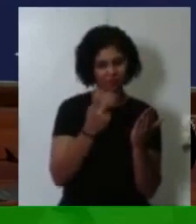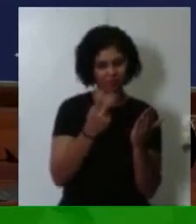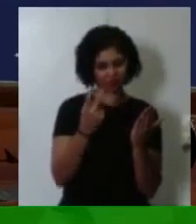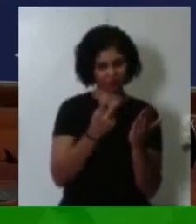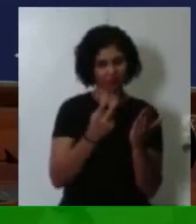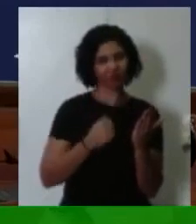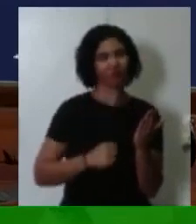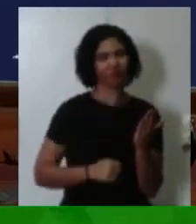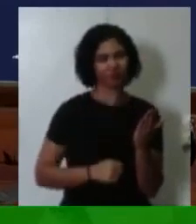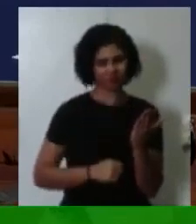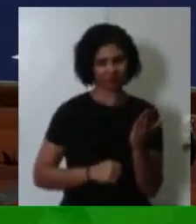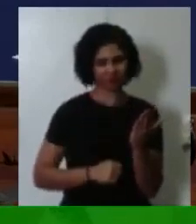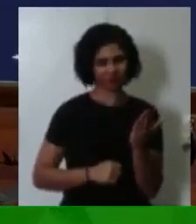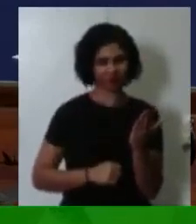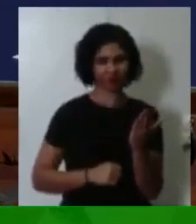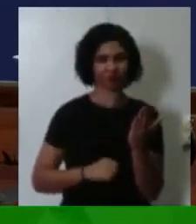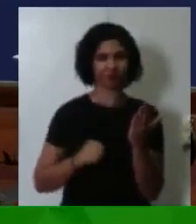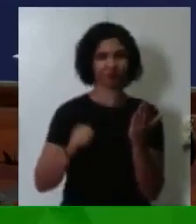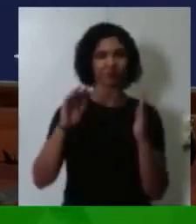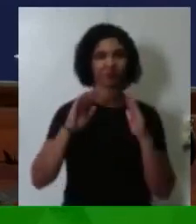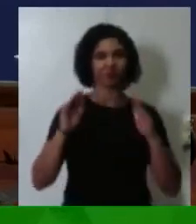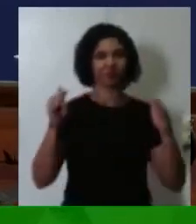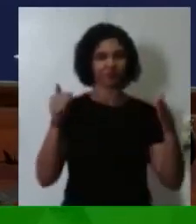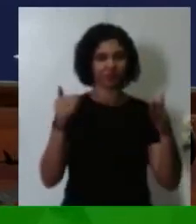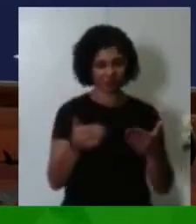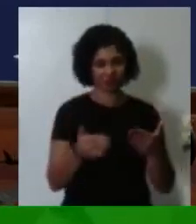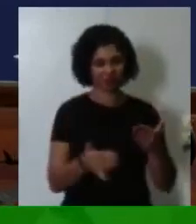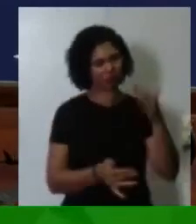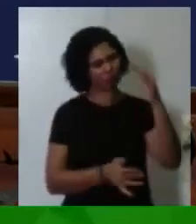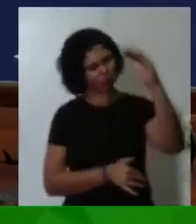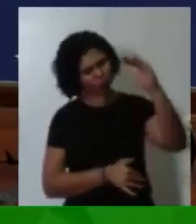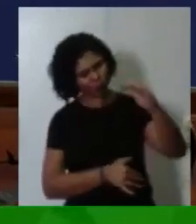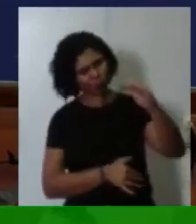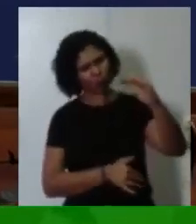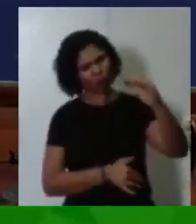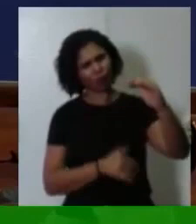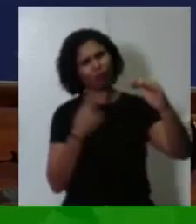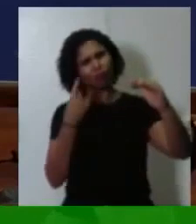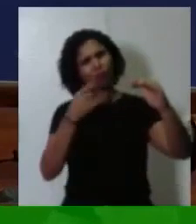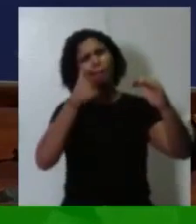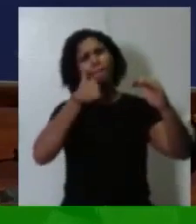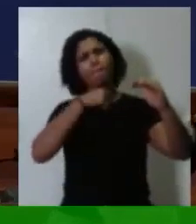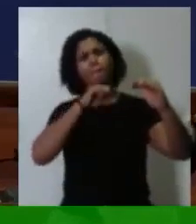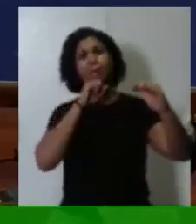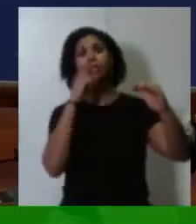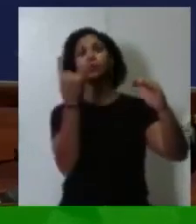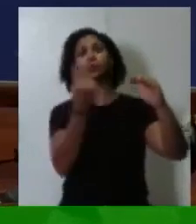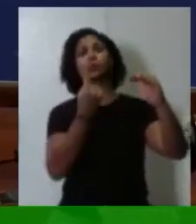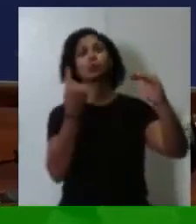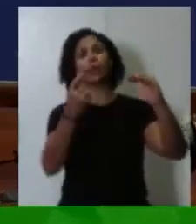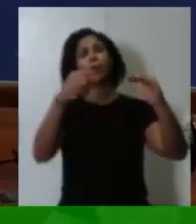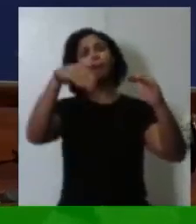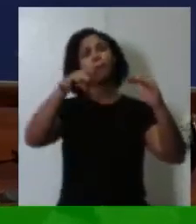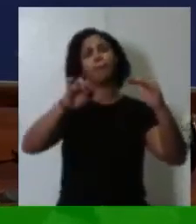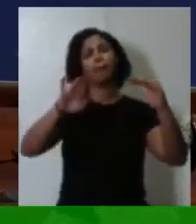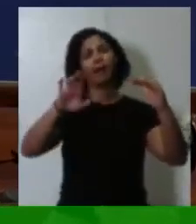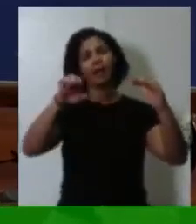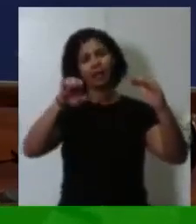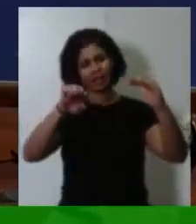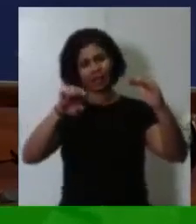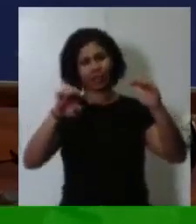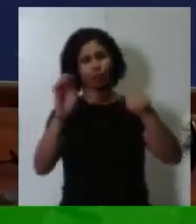reservo a um garoto, filho de uma mãe, solo, Marlene Pereira Valões,